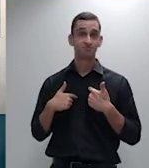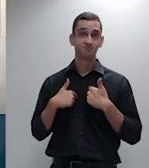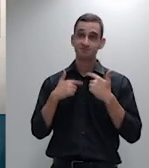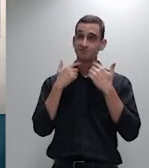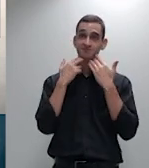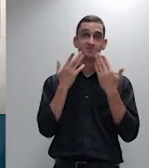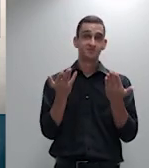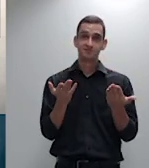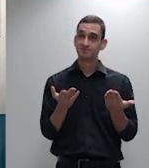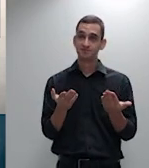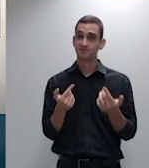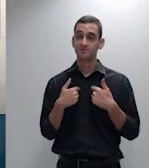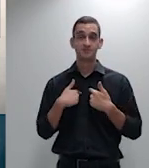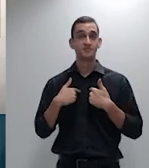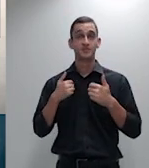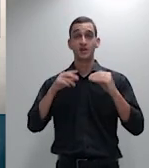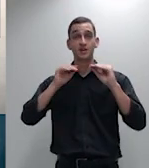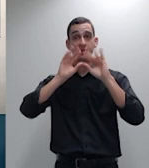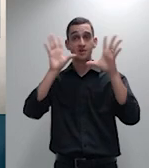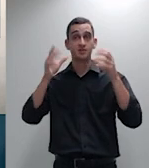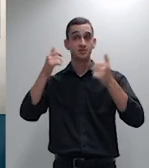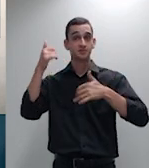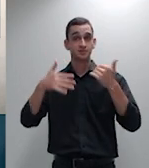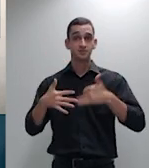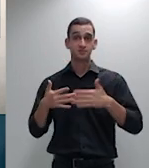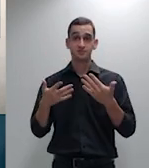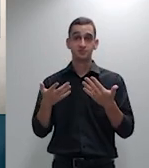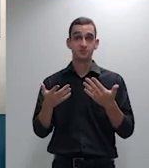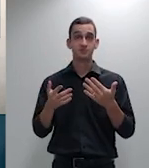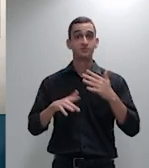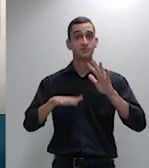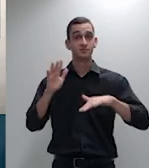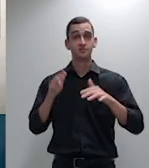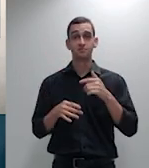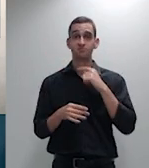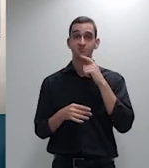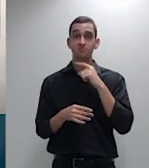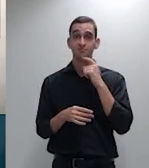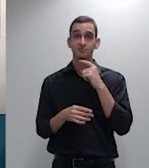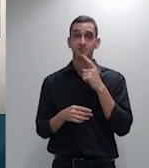mas é exatamente isso não tem litipendência reconhecida